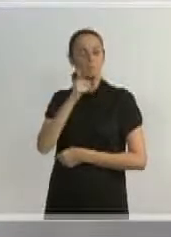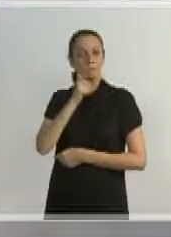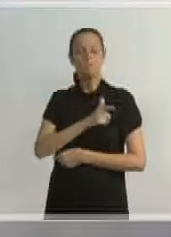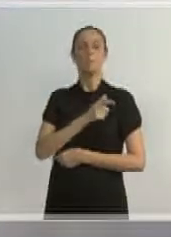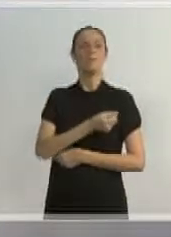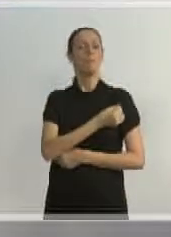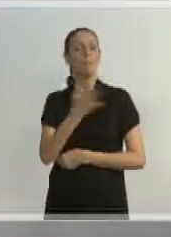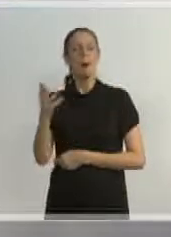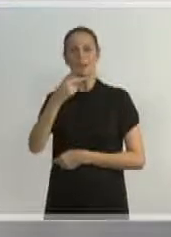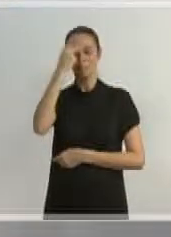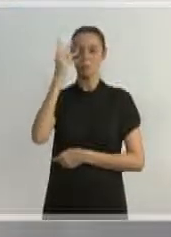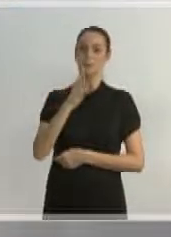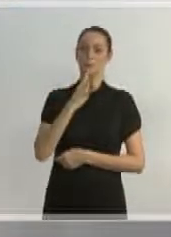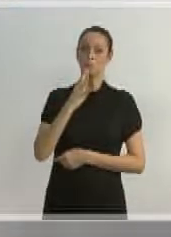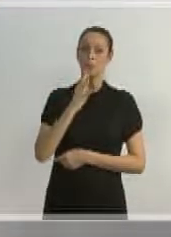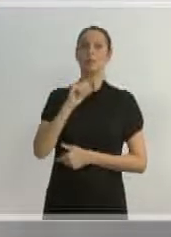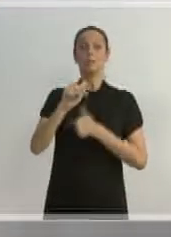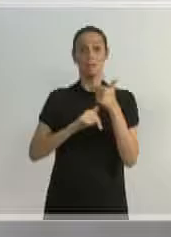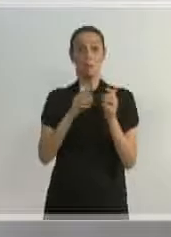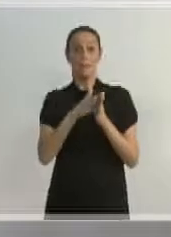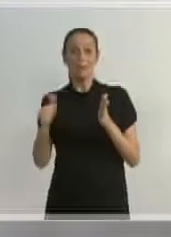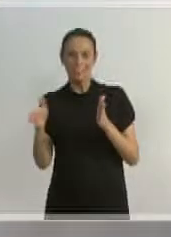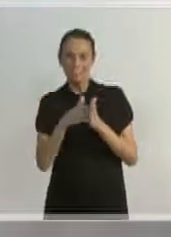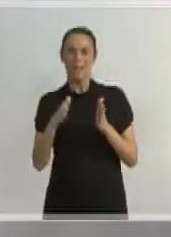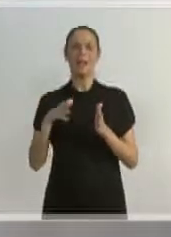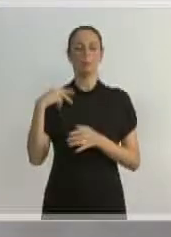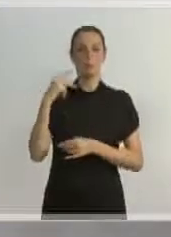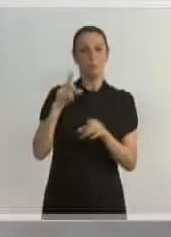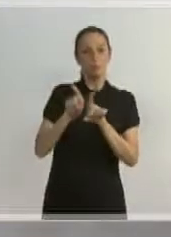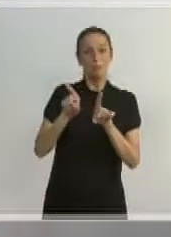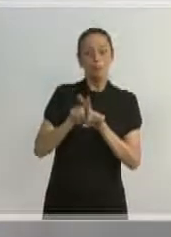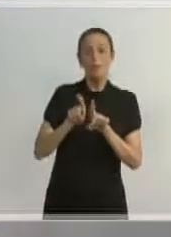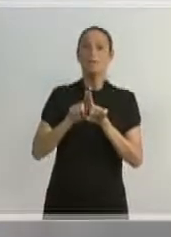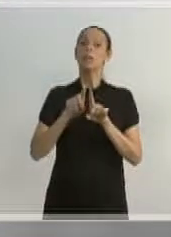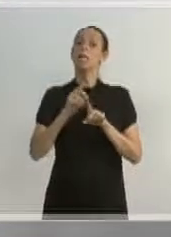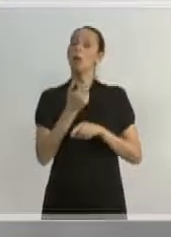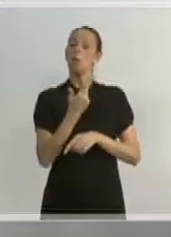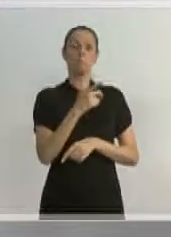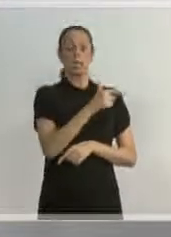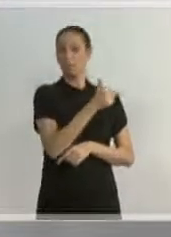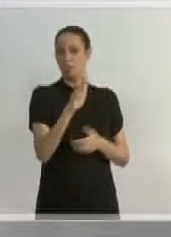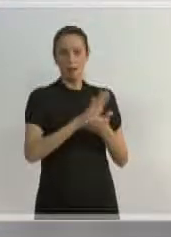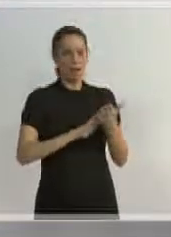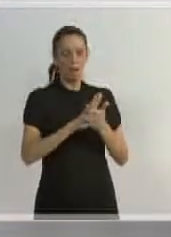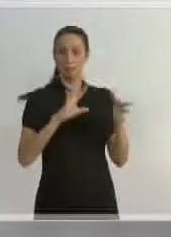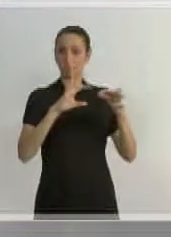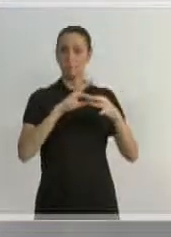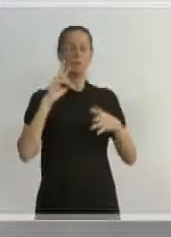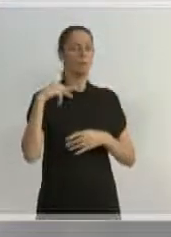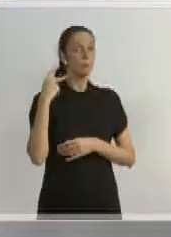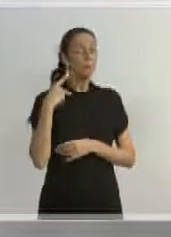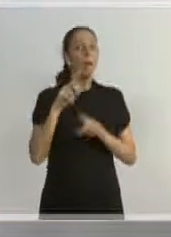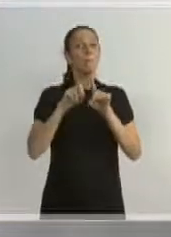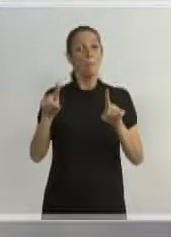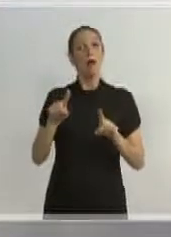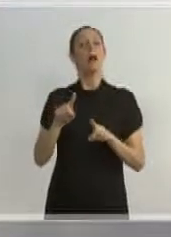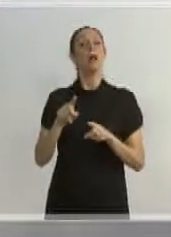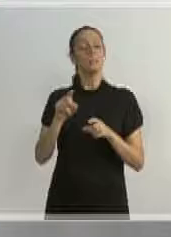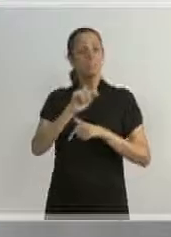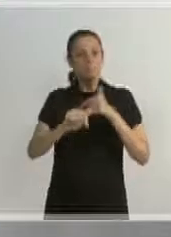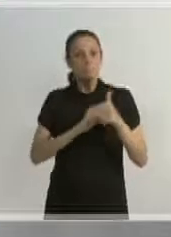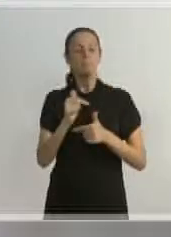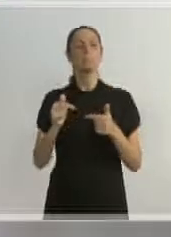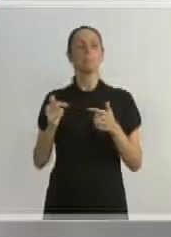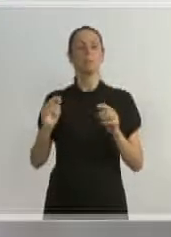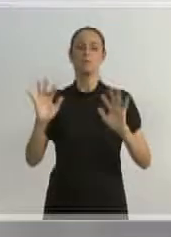mandato, outras sem mandato, mas que fazem diariamente a diferença no nosso país. E eu fiquei muito feliz de ver, inclusive, muitas das